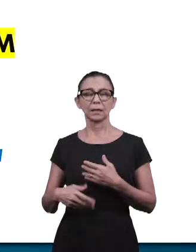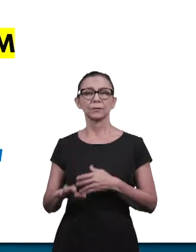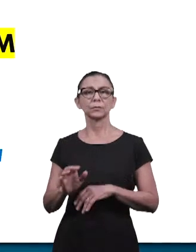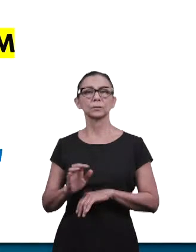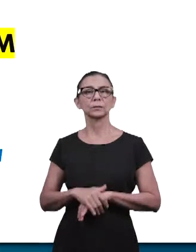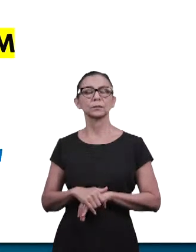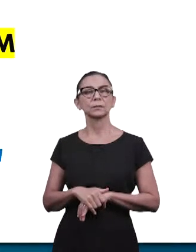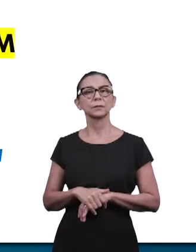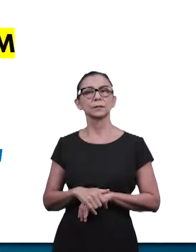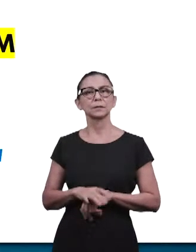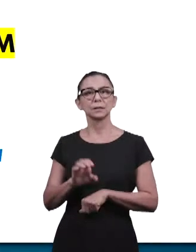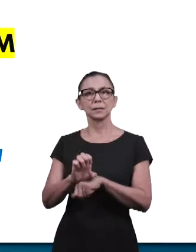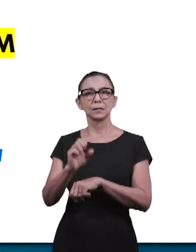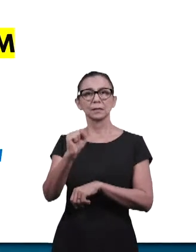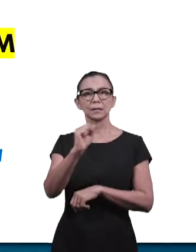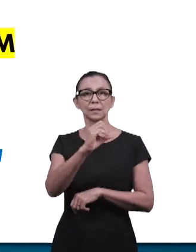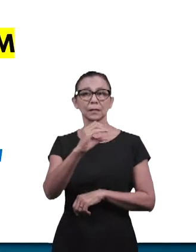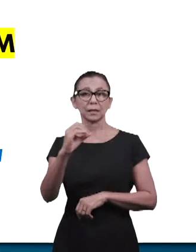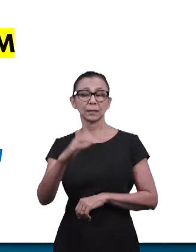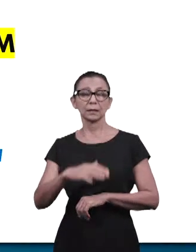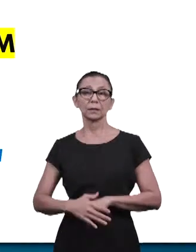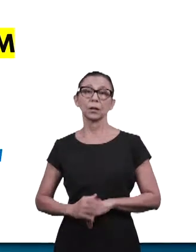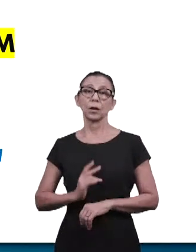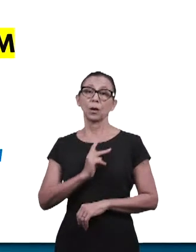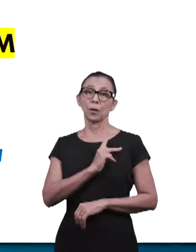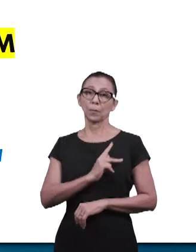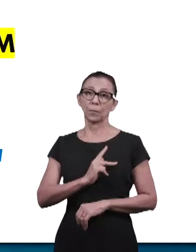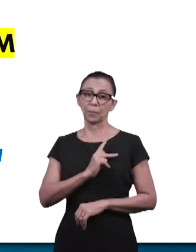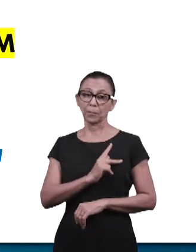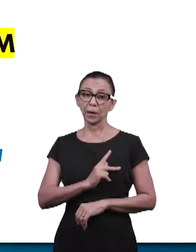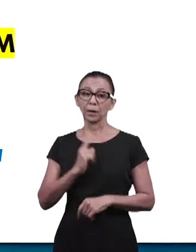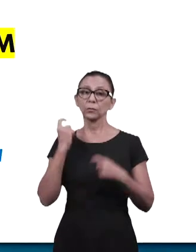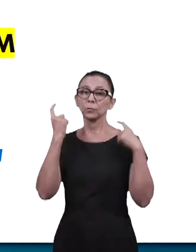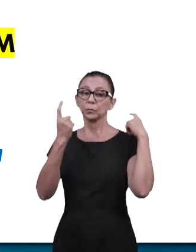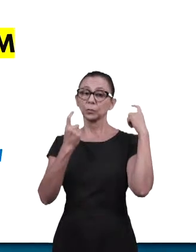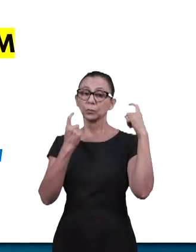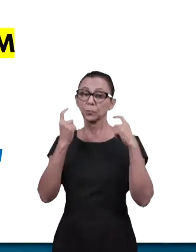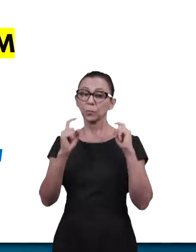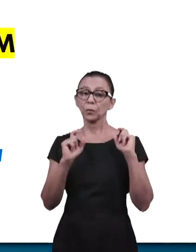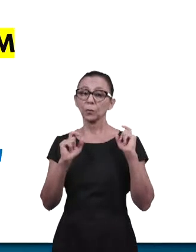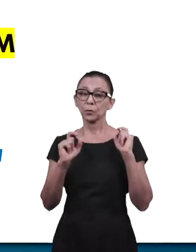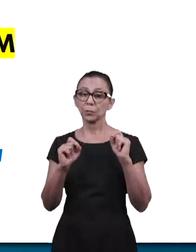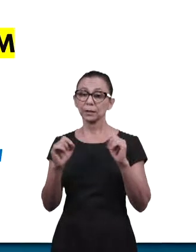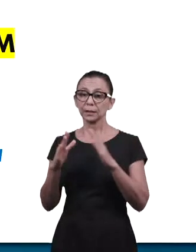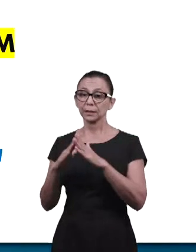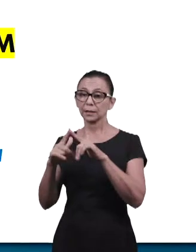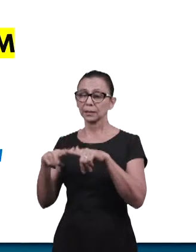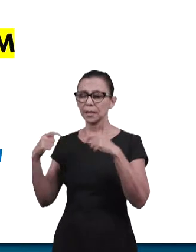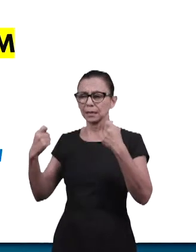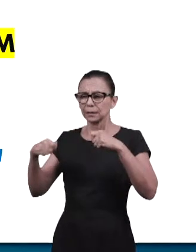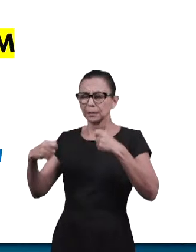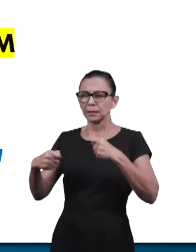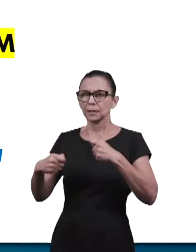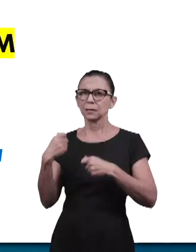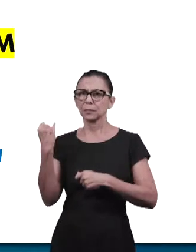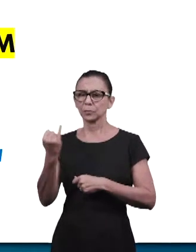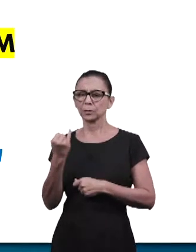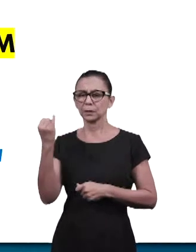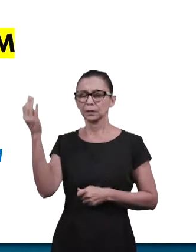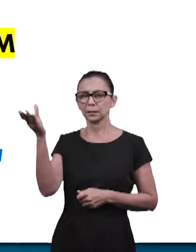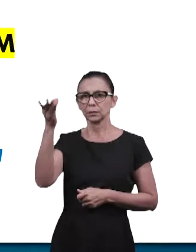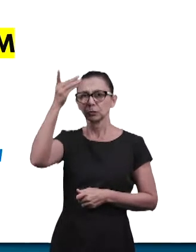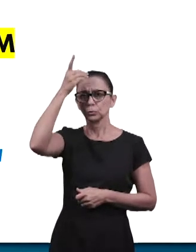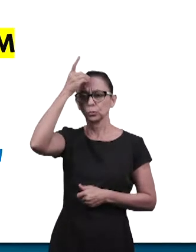Igreja em Blumenau, ele diz, ele escreveu assim, Paulo se preocupou em que a Igreja entendesse a necessidade dos dons